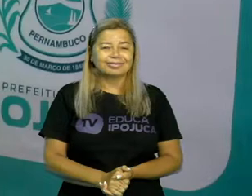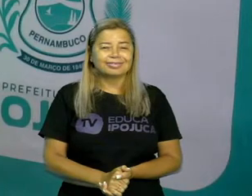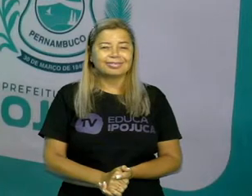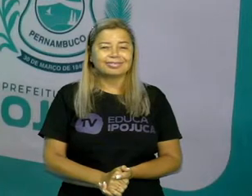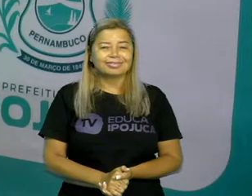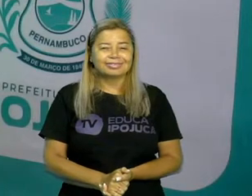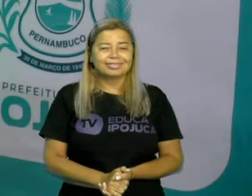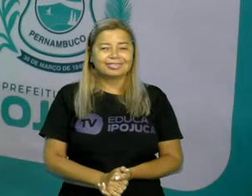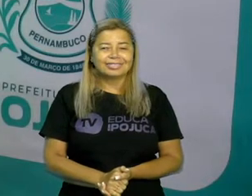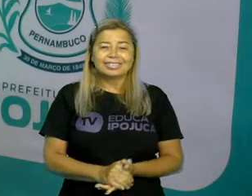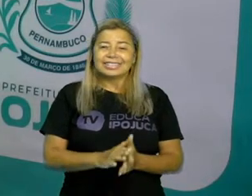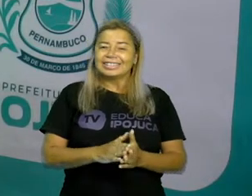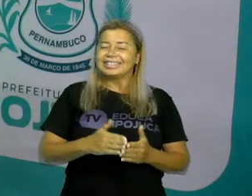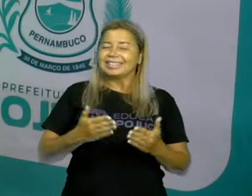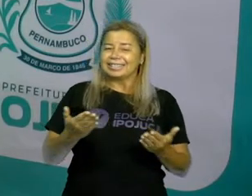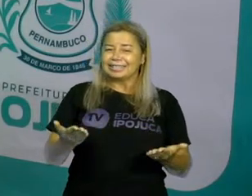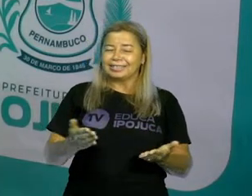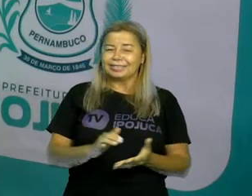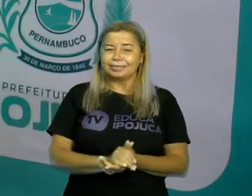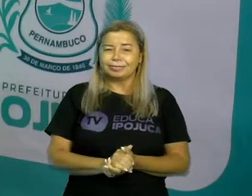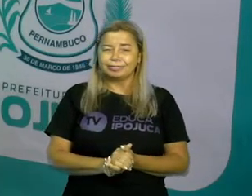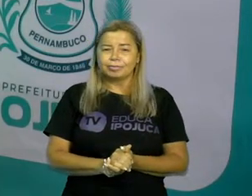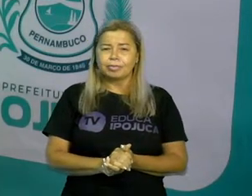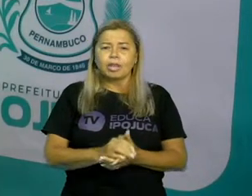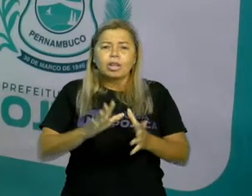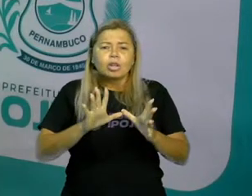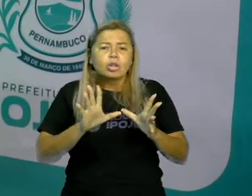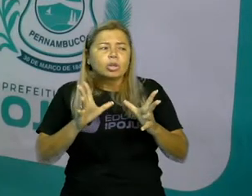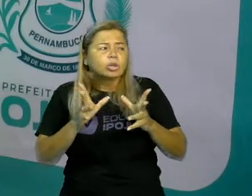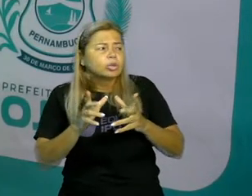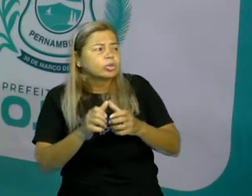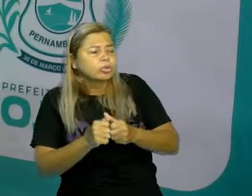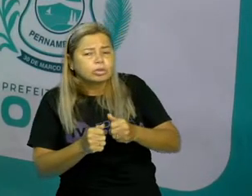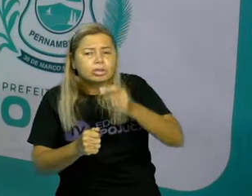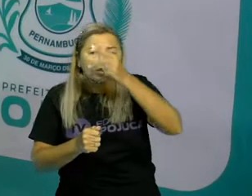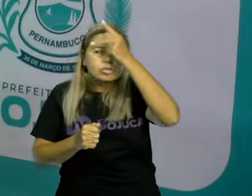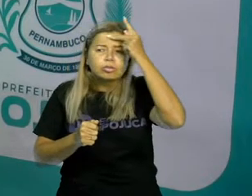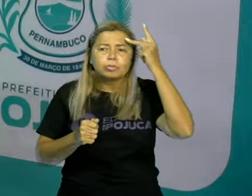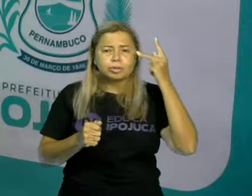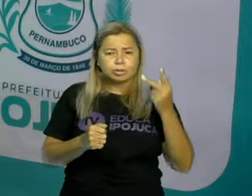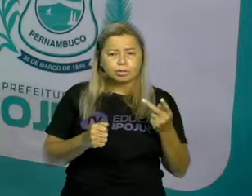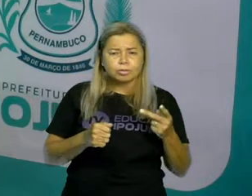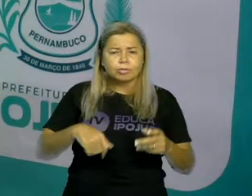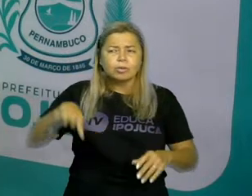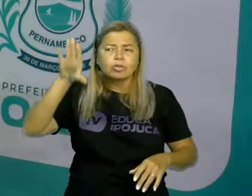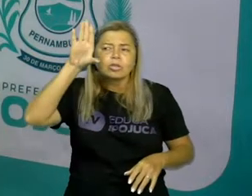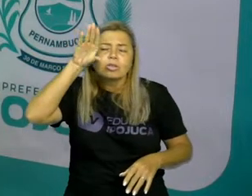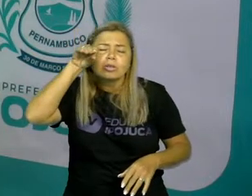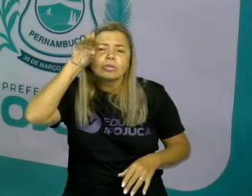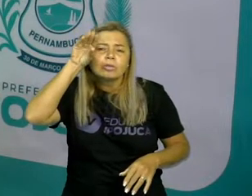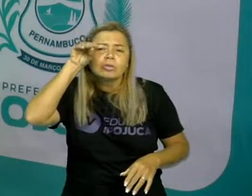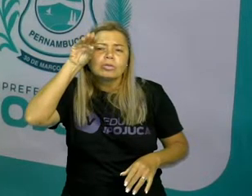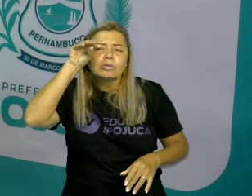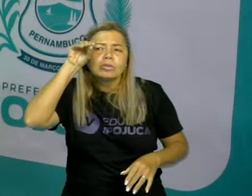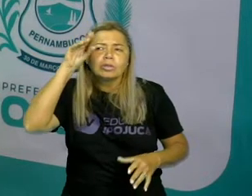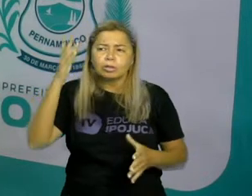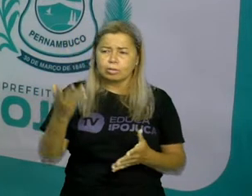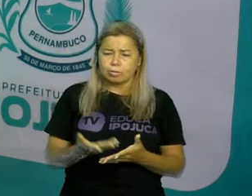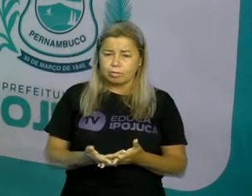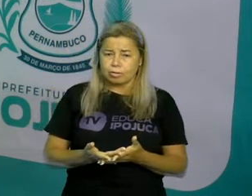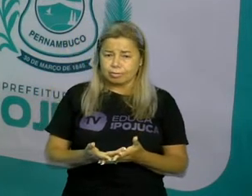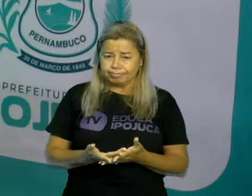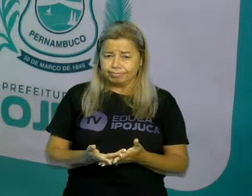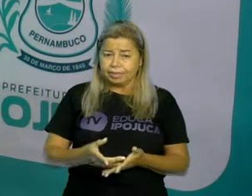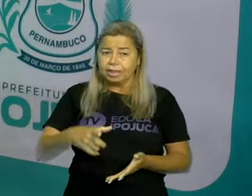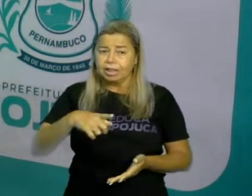E aí, todo mundo quer saber uma curiosidade. É assim que alimenta